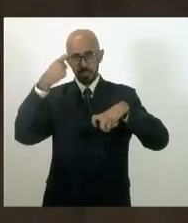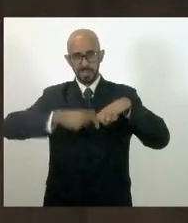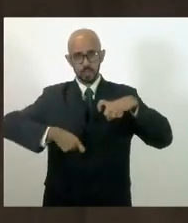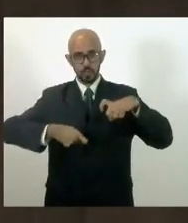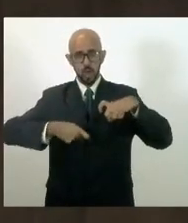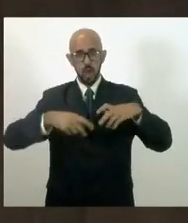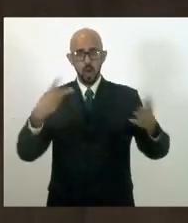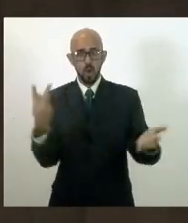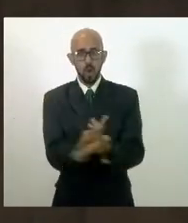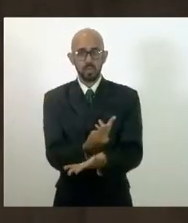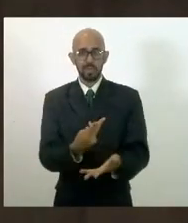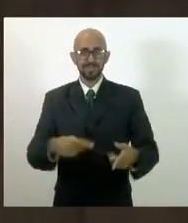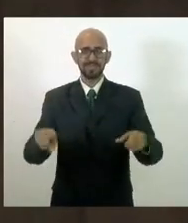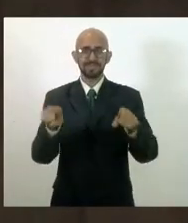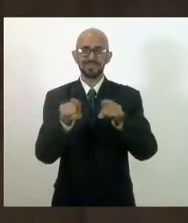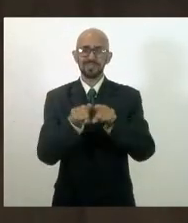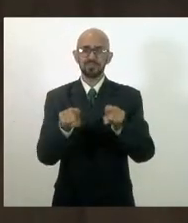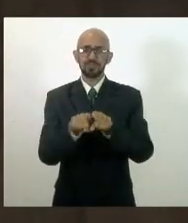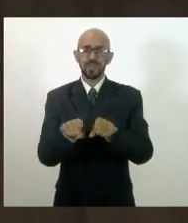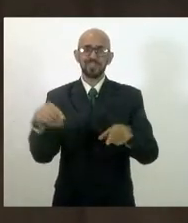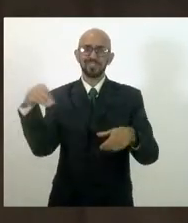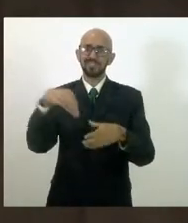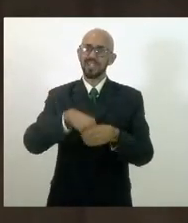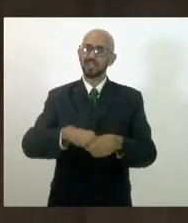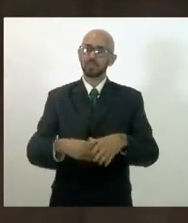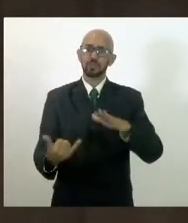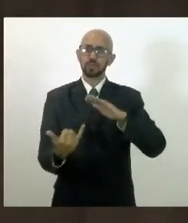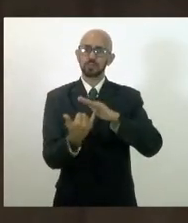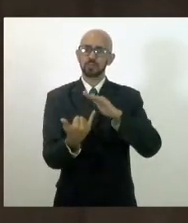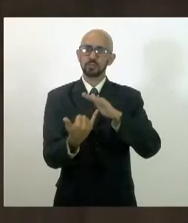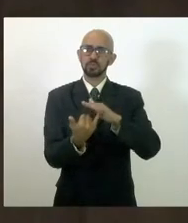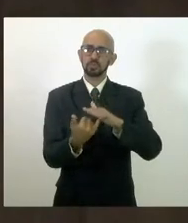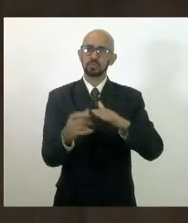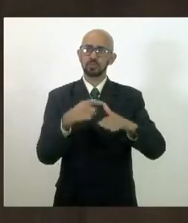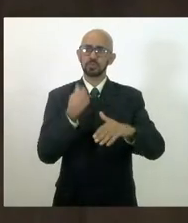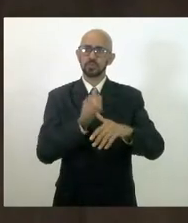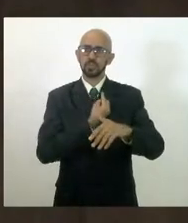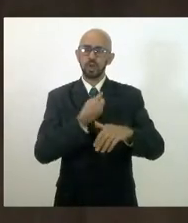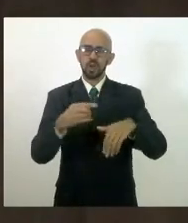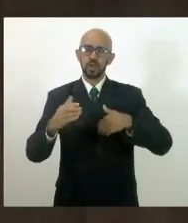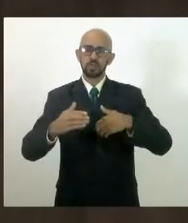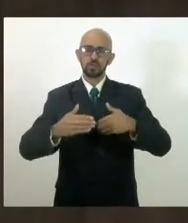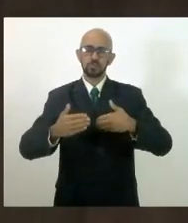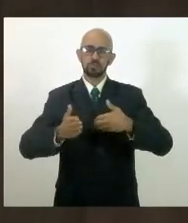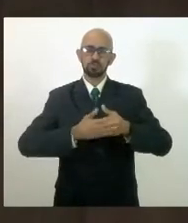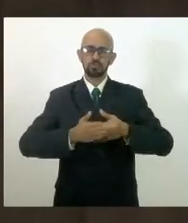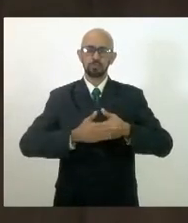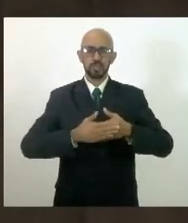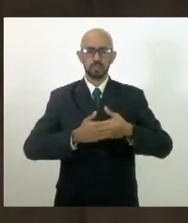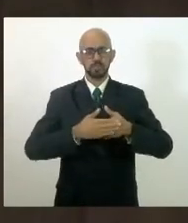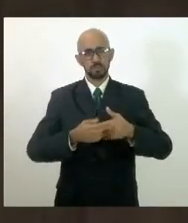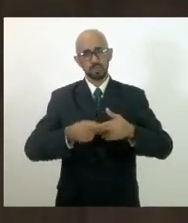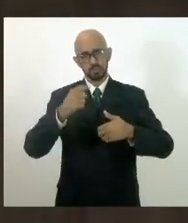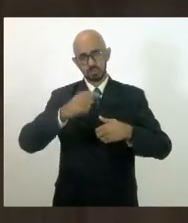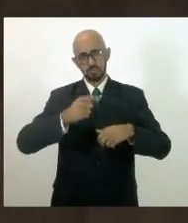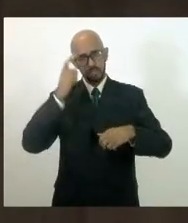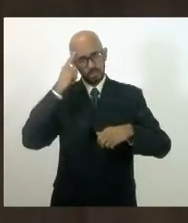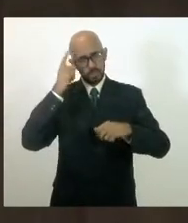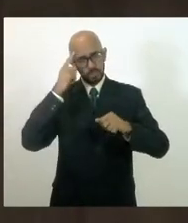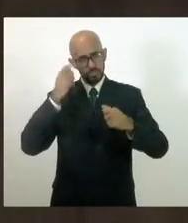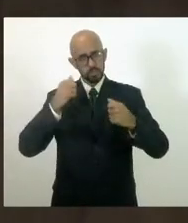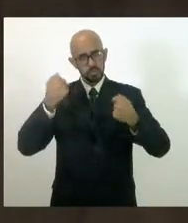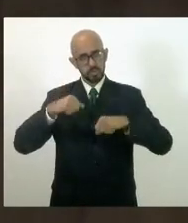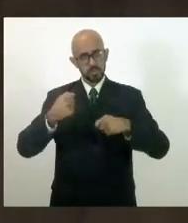dentro até daquelas instituições que a gente prezaria que acolhesse essa mulher da Marena